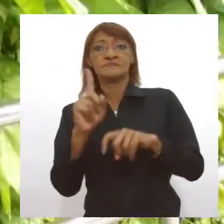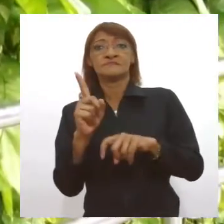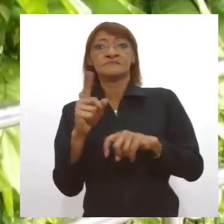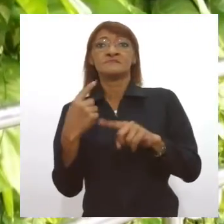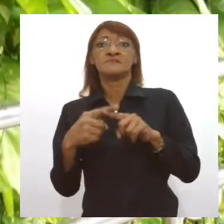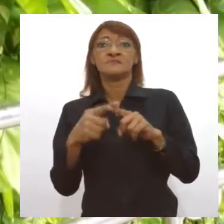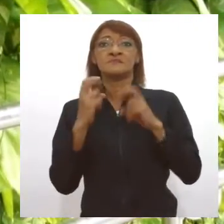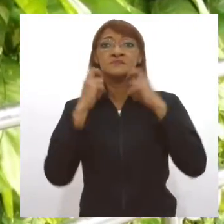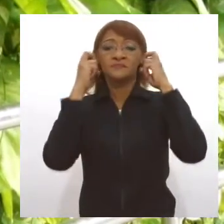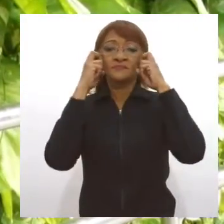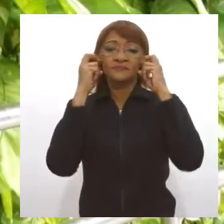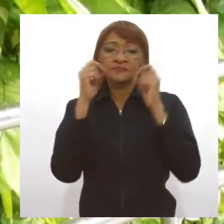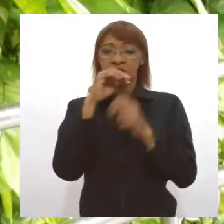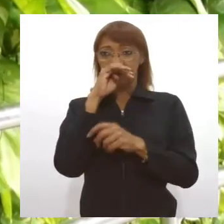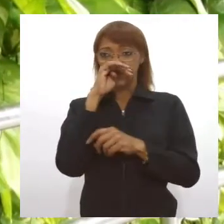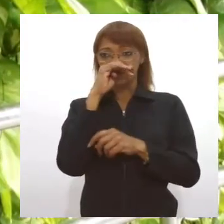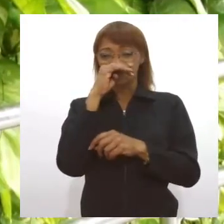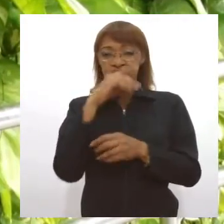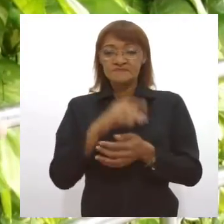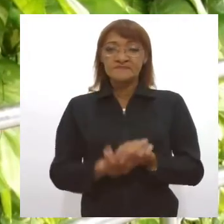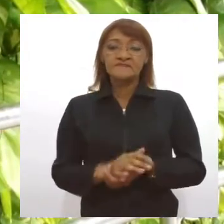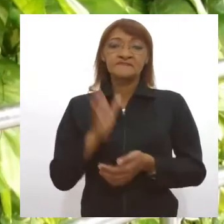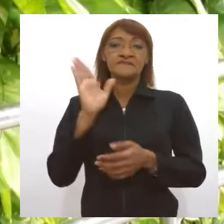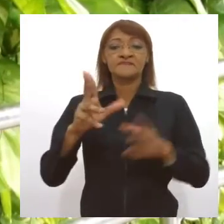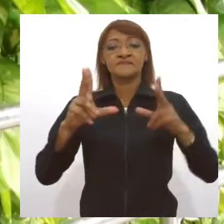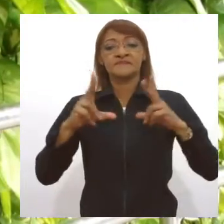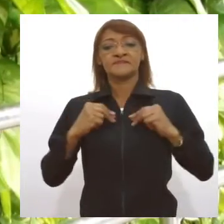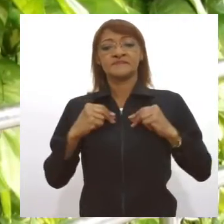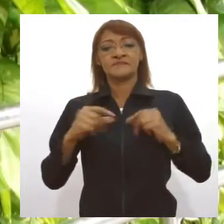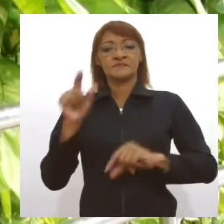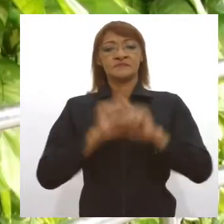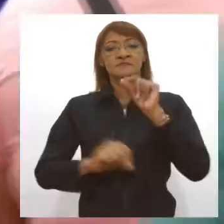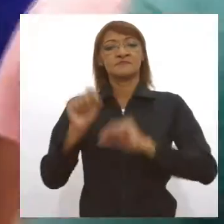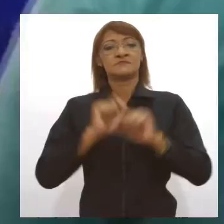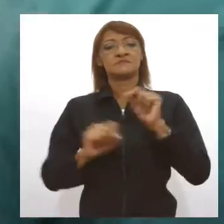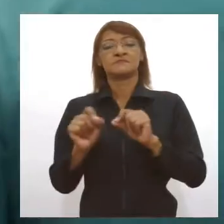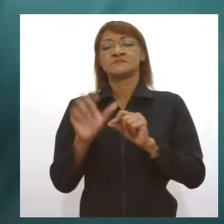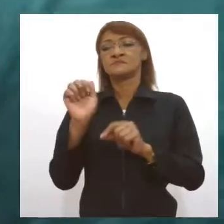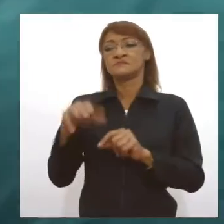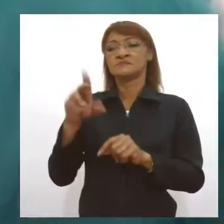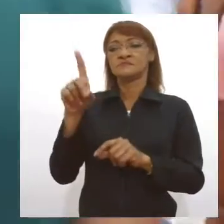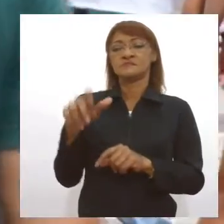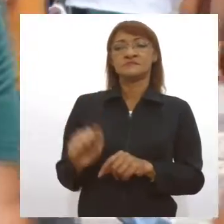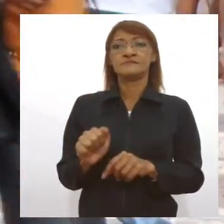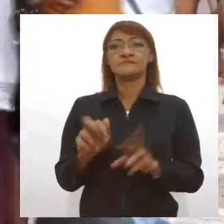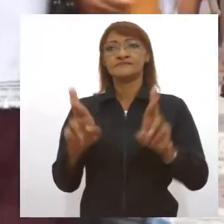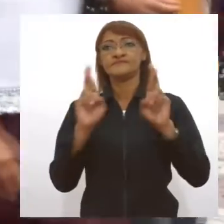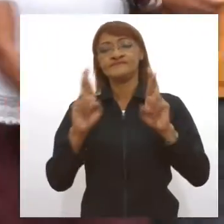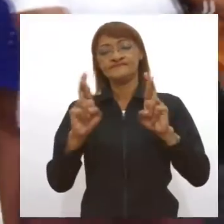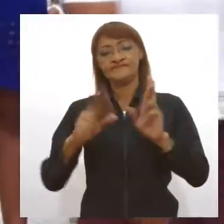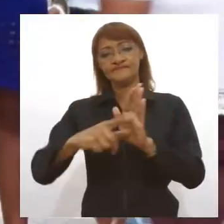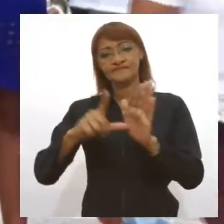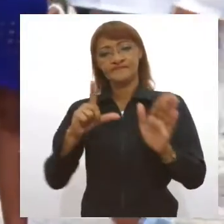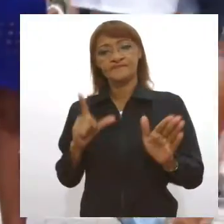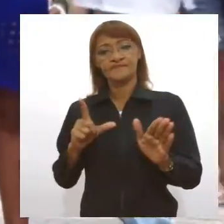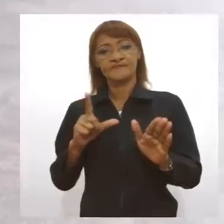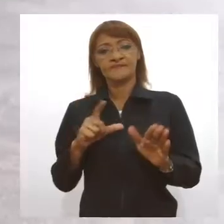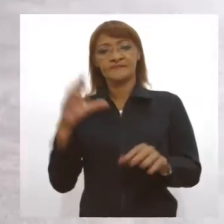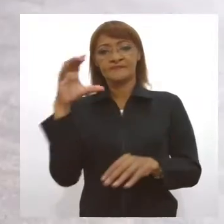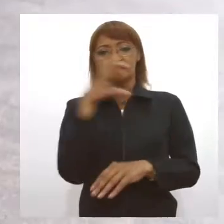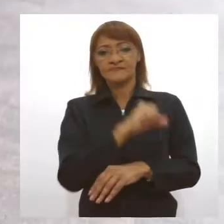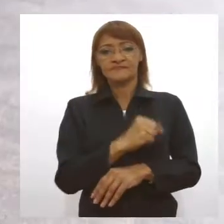peso. Após receber a primeira dose da vacina, Amanda torce para que, o quanto antes, outros